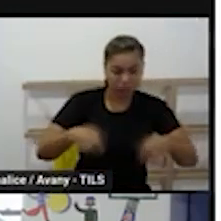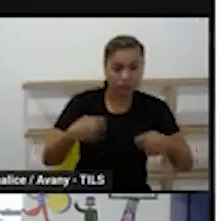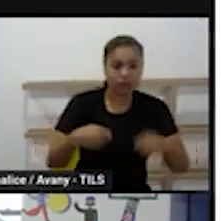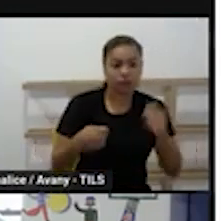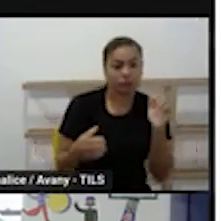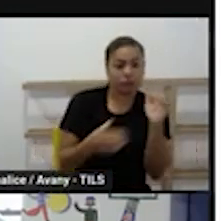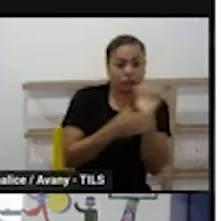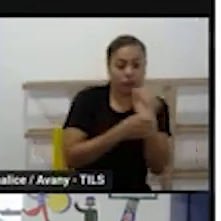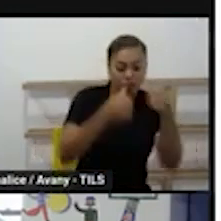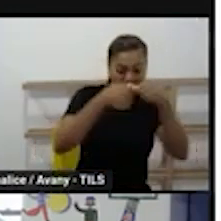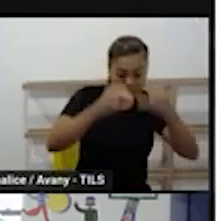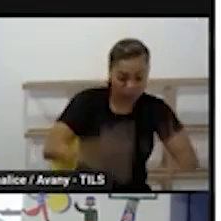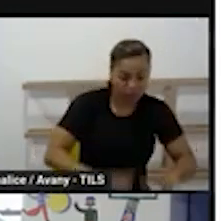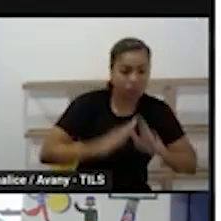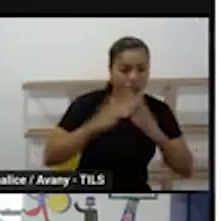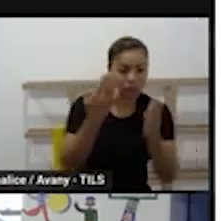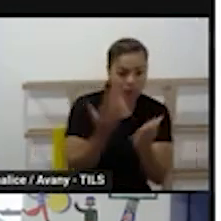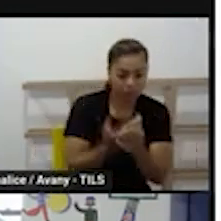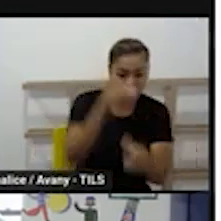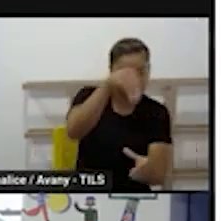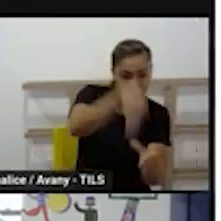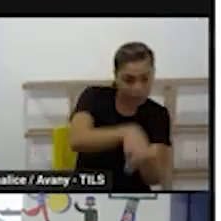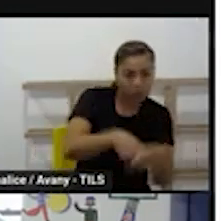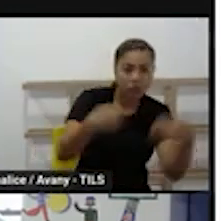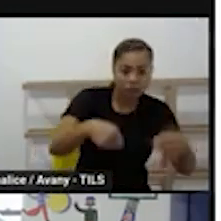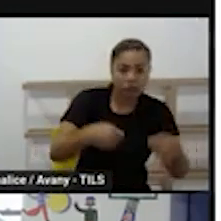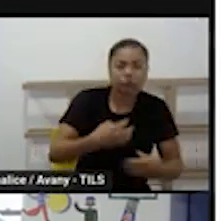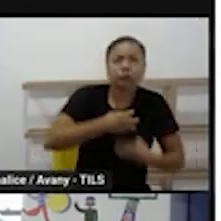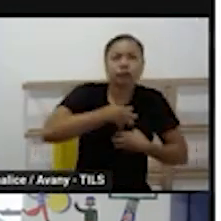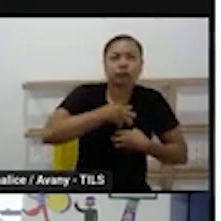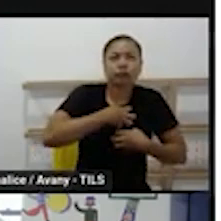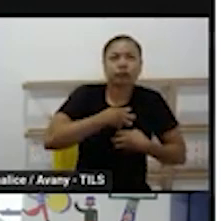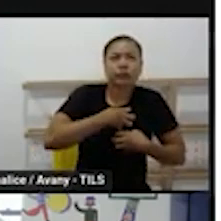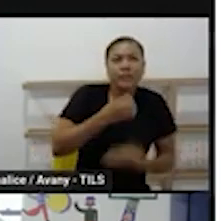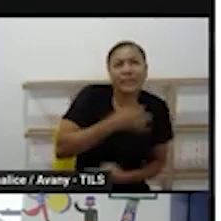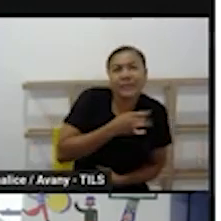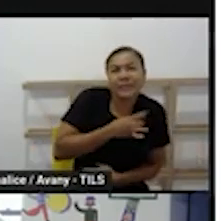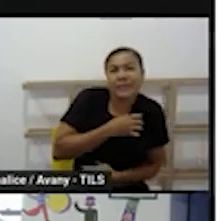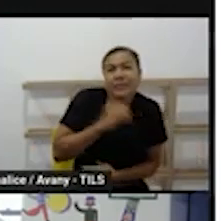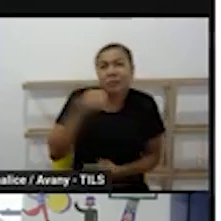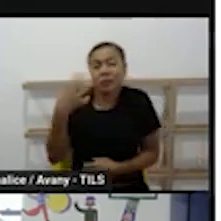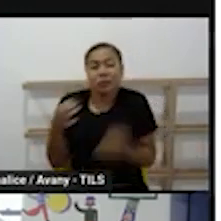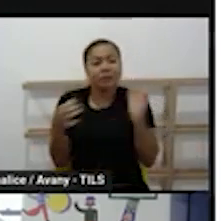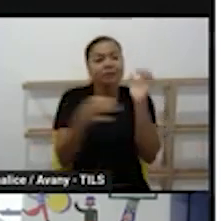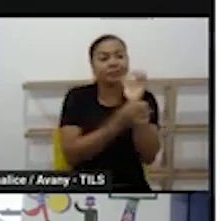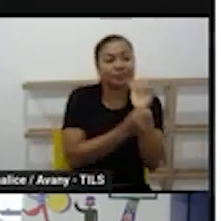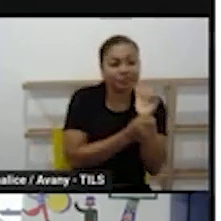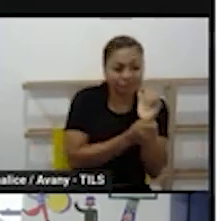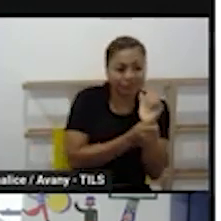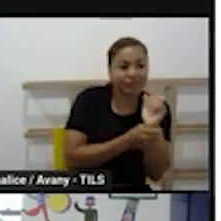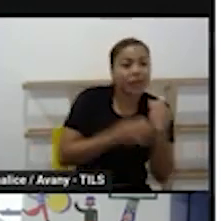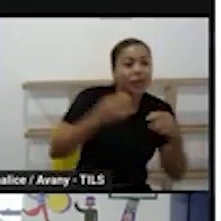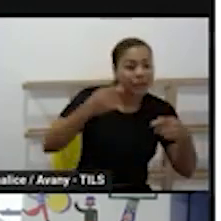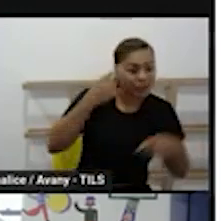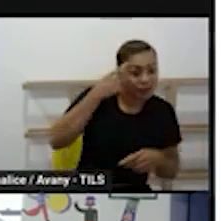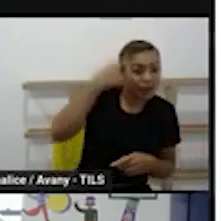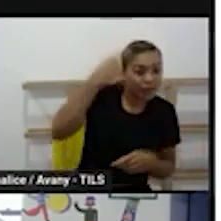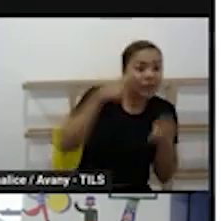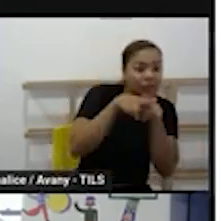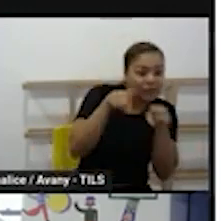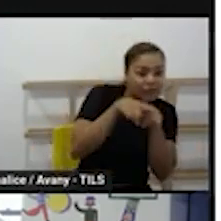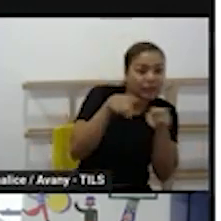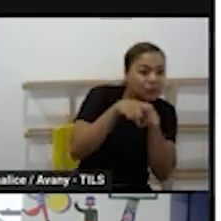naquele ambiente escolar organiza as experiências cognitivas sociais físicas e psicológicas né que a própria modalidade